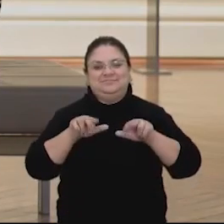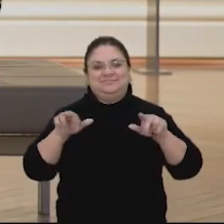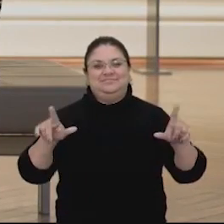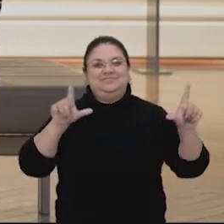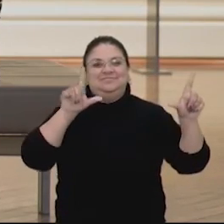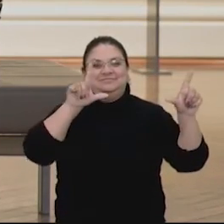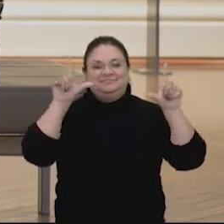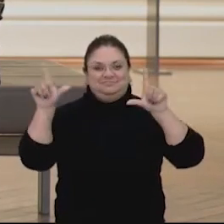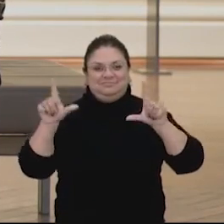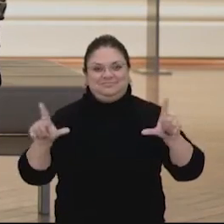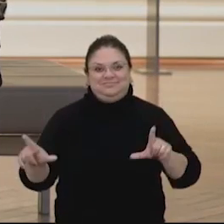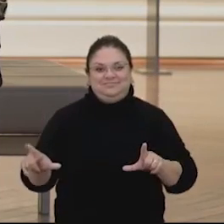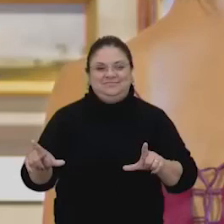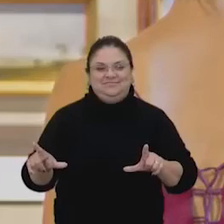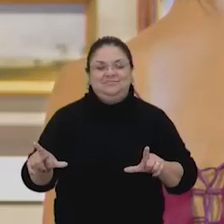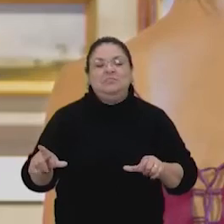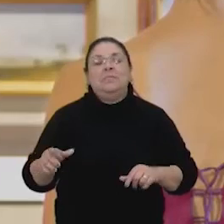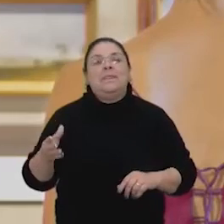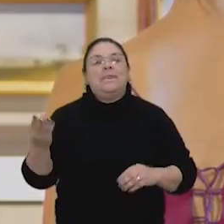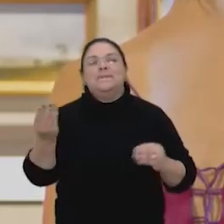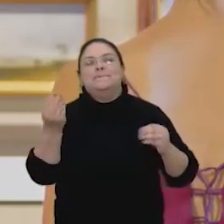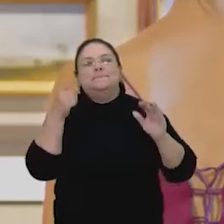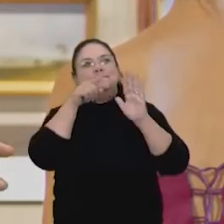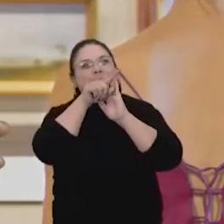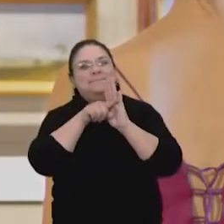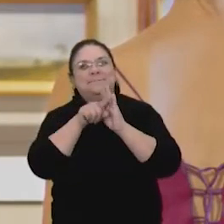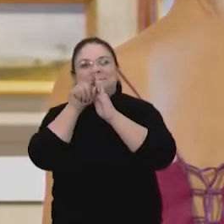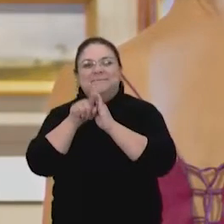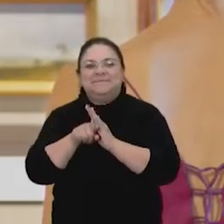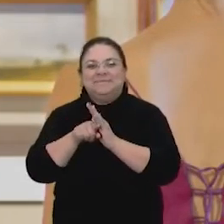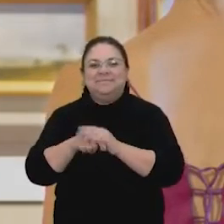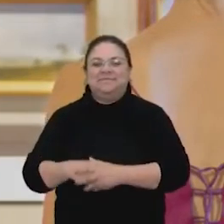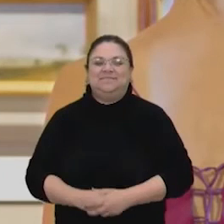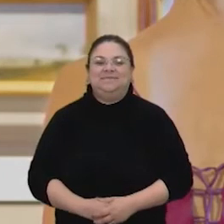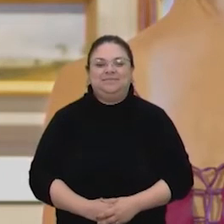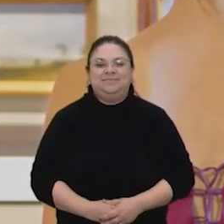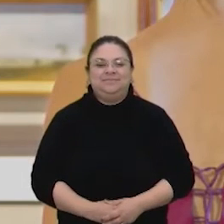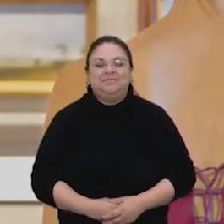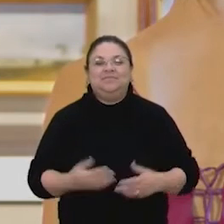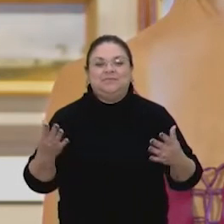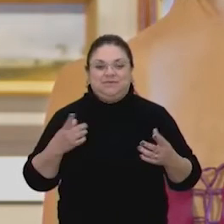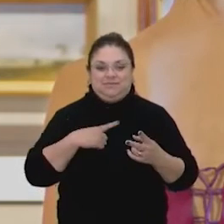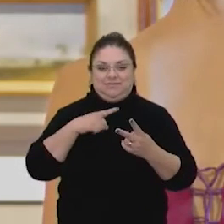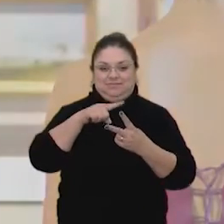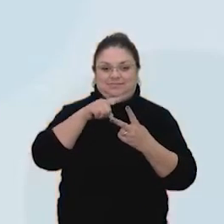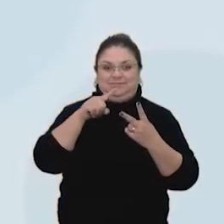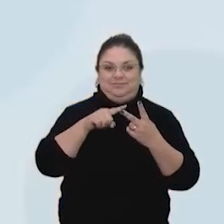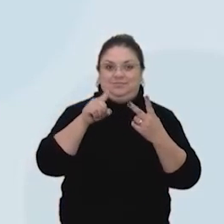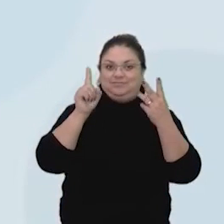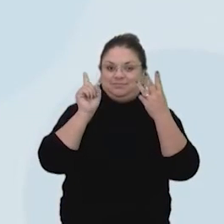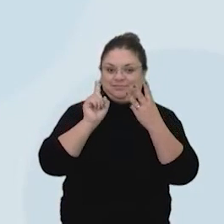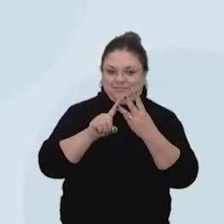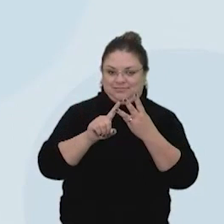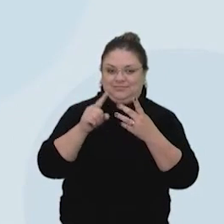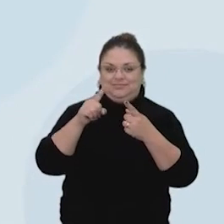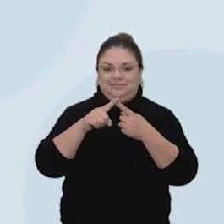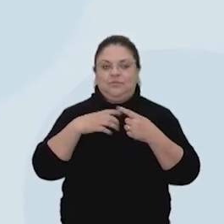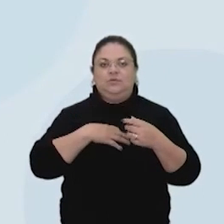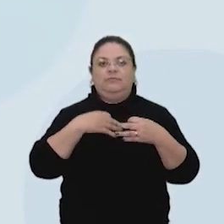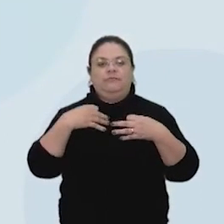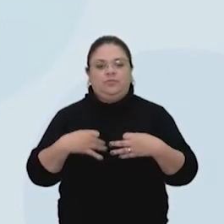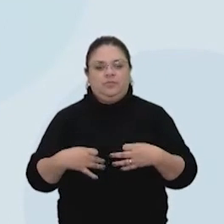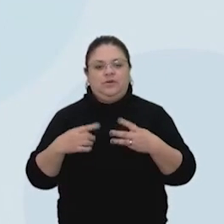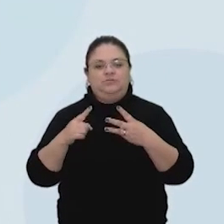já está falando sobre isso bastante tempo, existem várias formas, mas hoje eu vou me ater às três clássicas, que é a formal, a